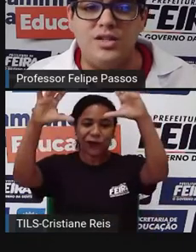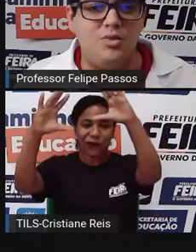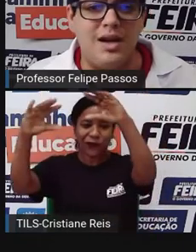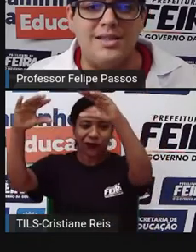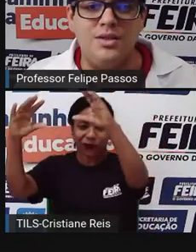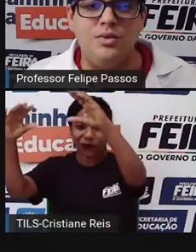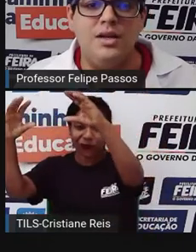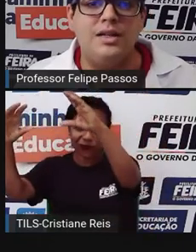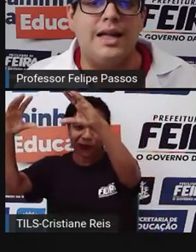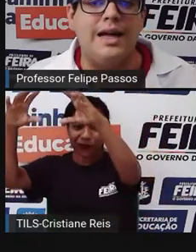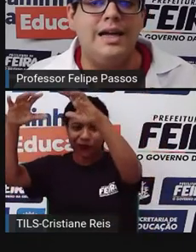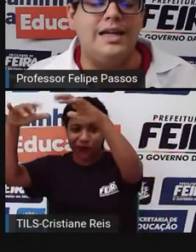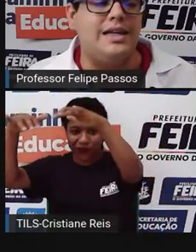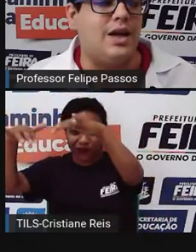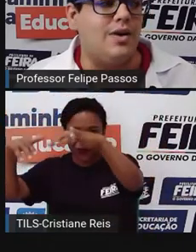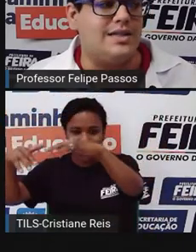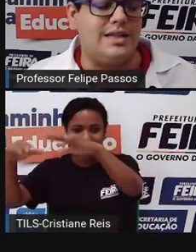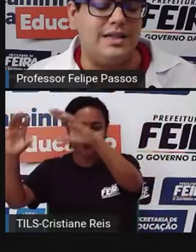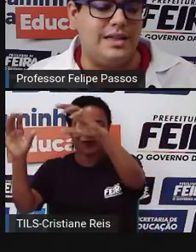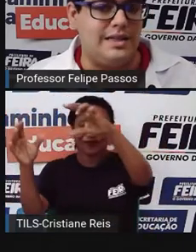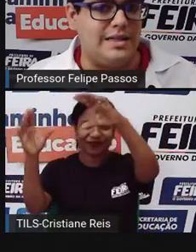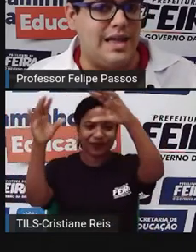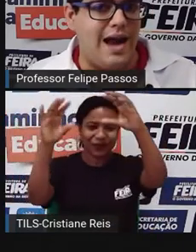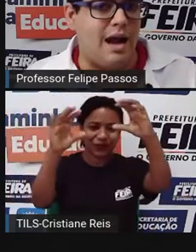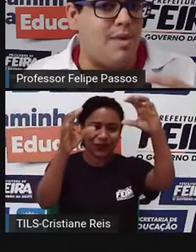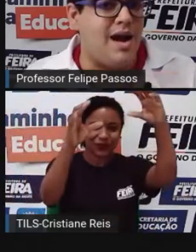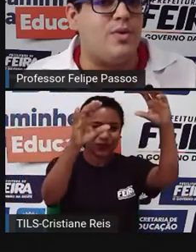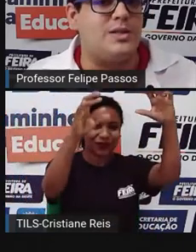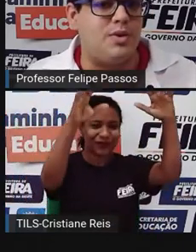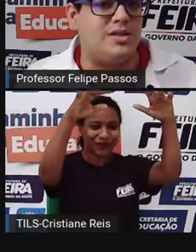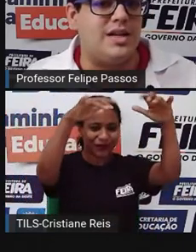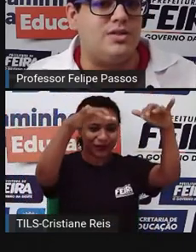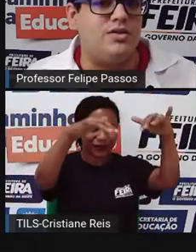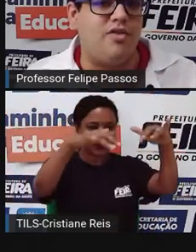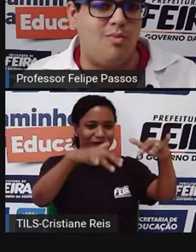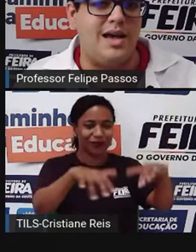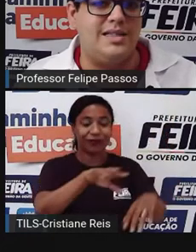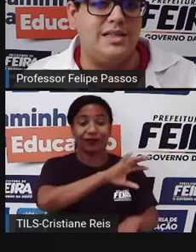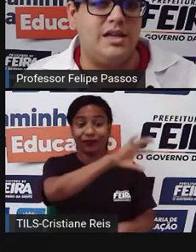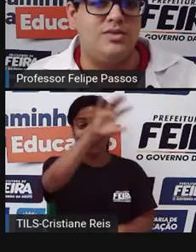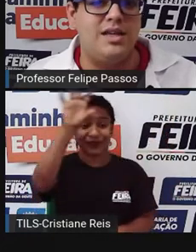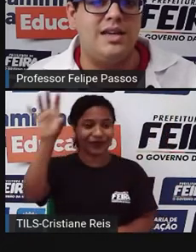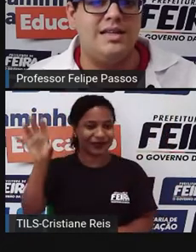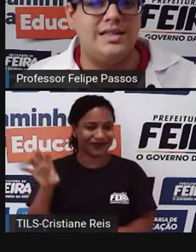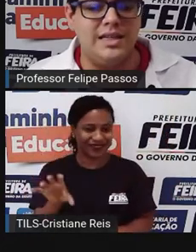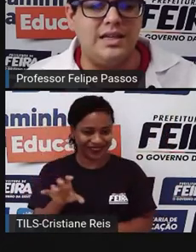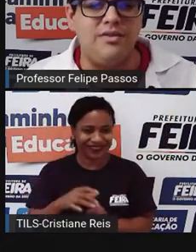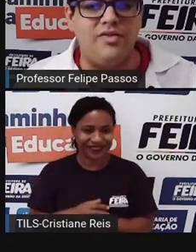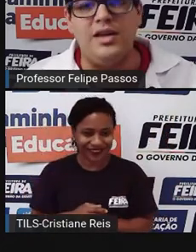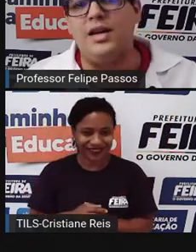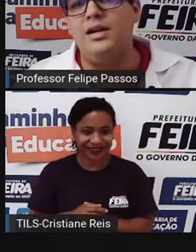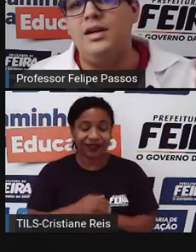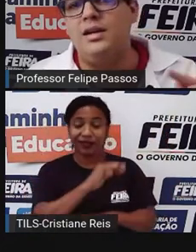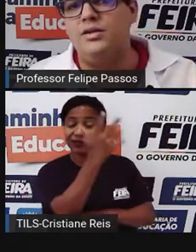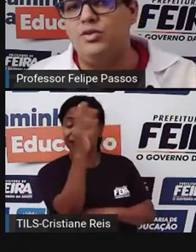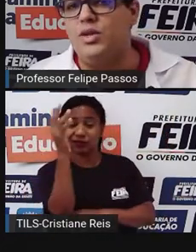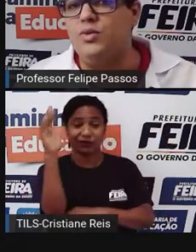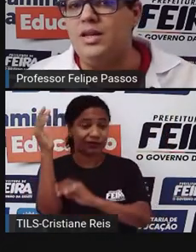Centro-Oeste do Brasil. Então, assim, acabar com esse processo de formar esses rios significa